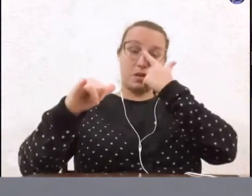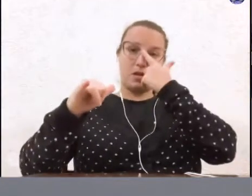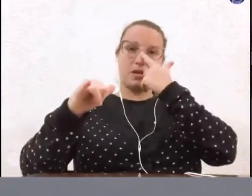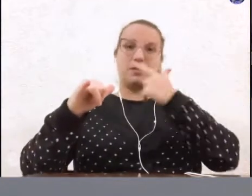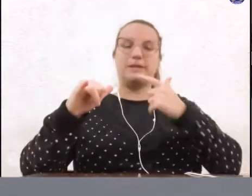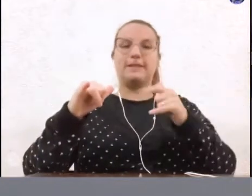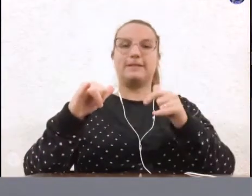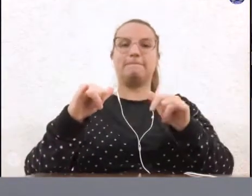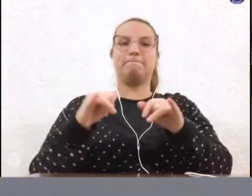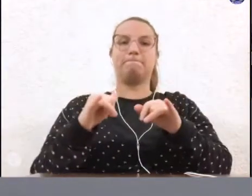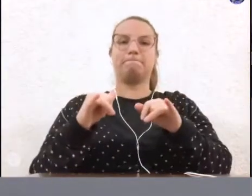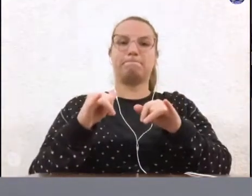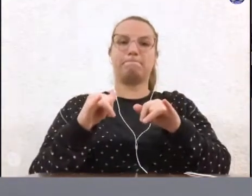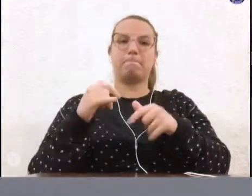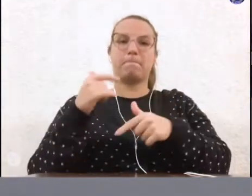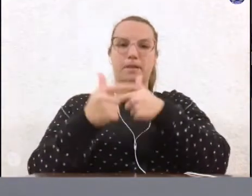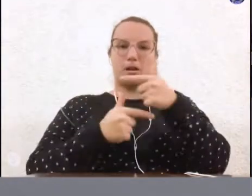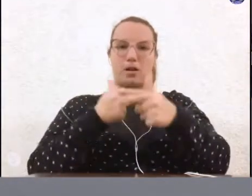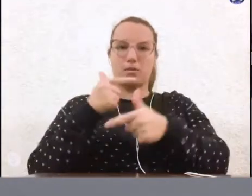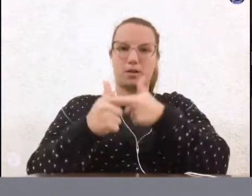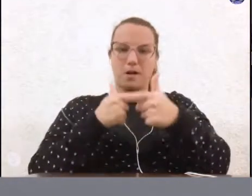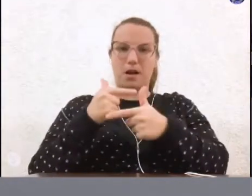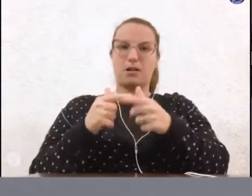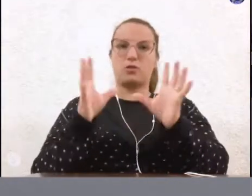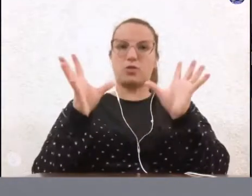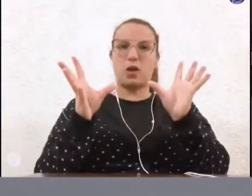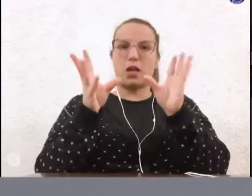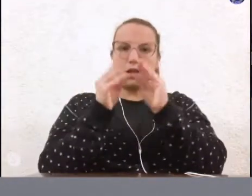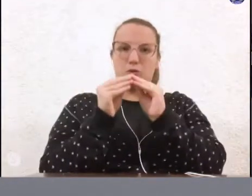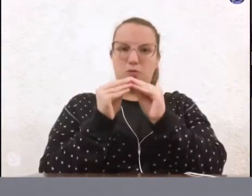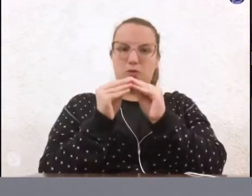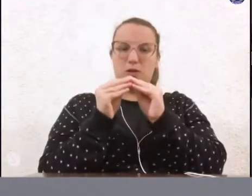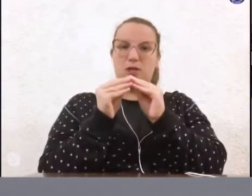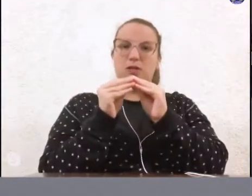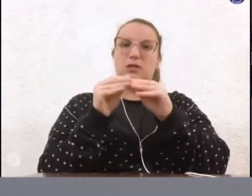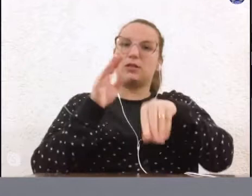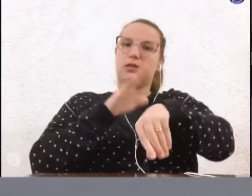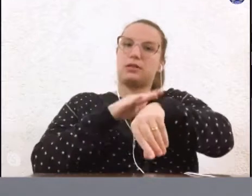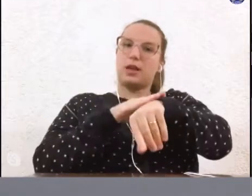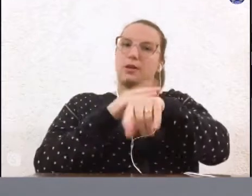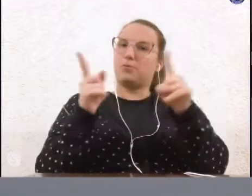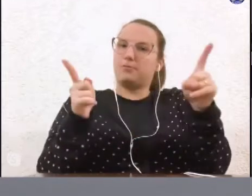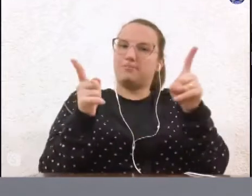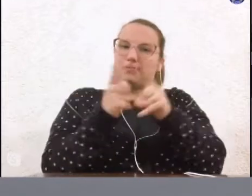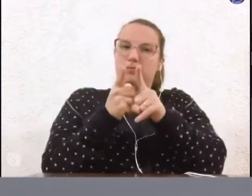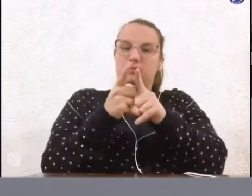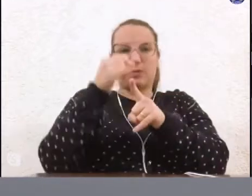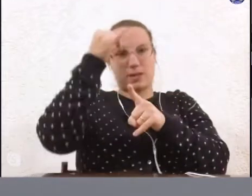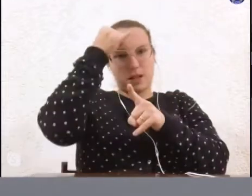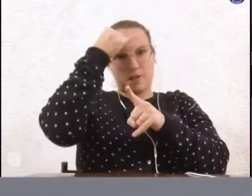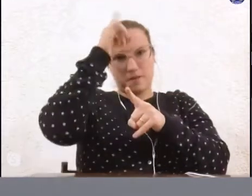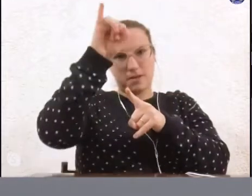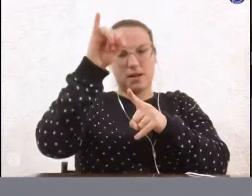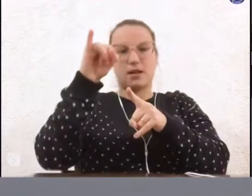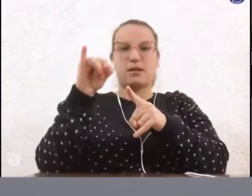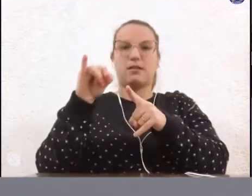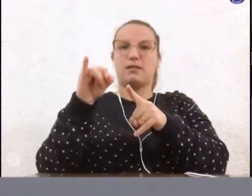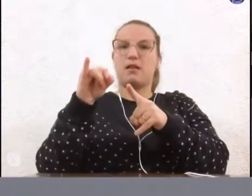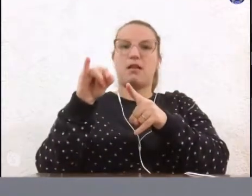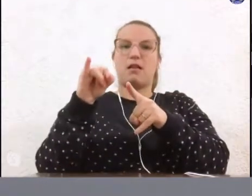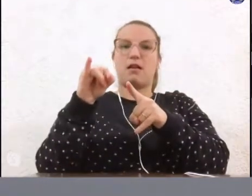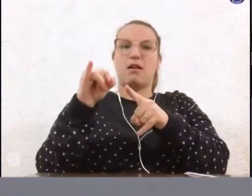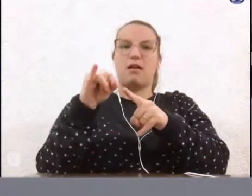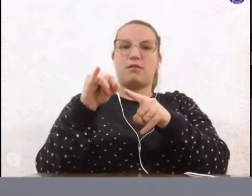aos trabalhos de forma resumida, em menor tempo possível, para evitarmos a exposição desnecessária de